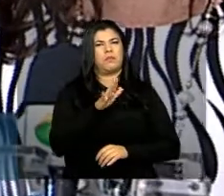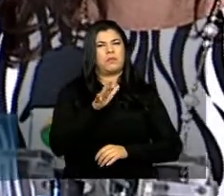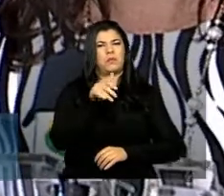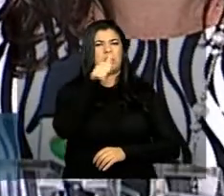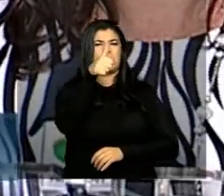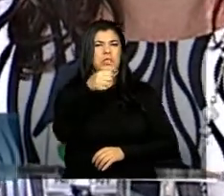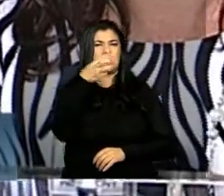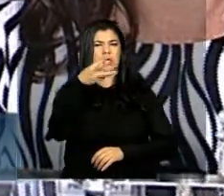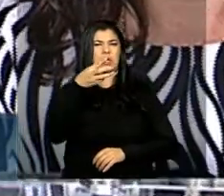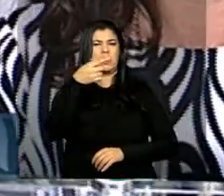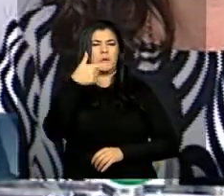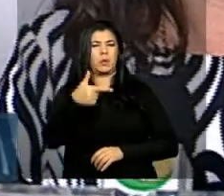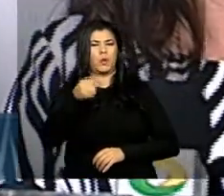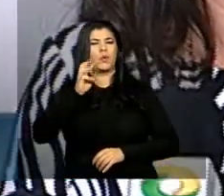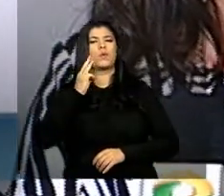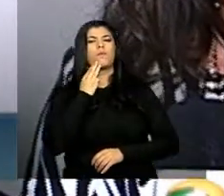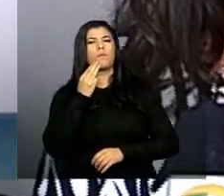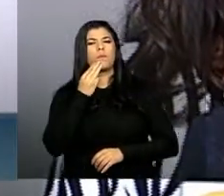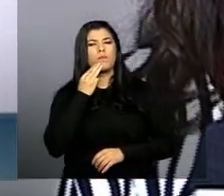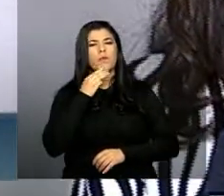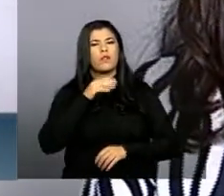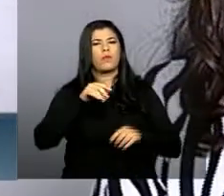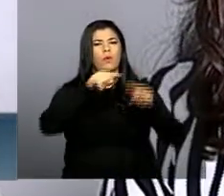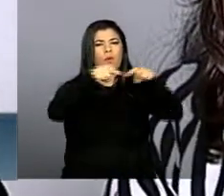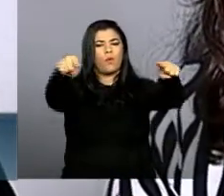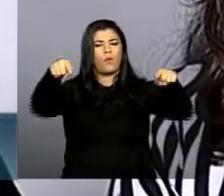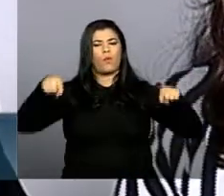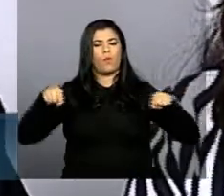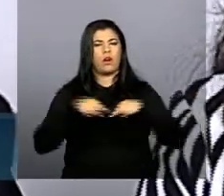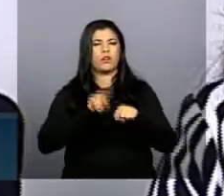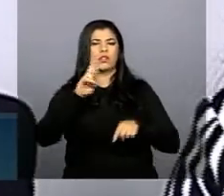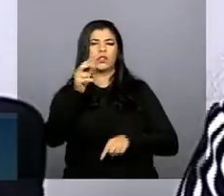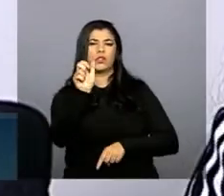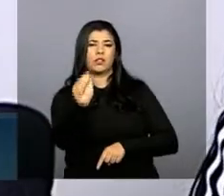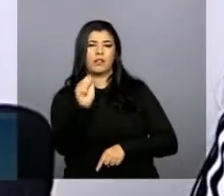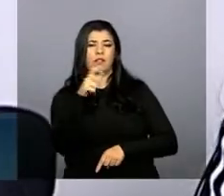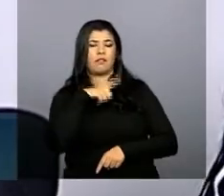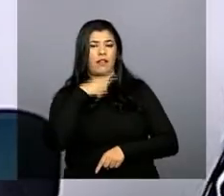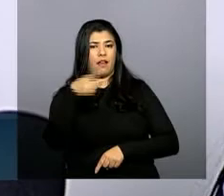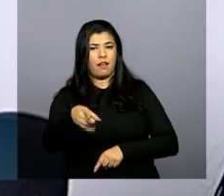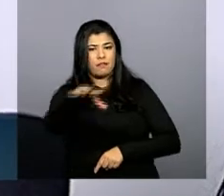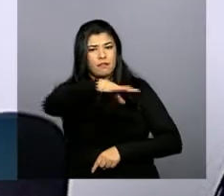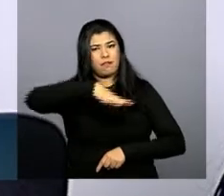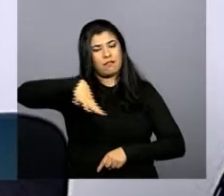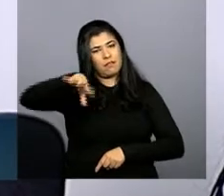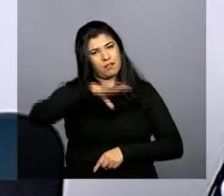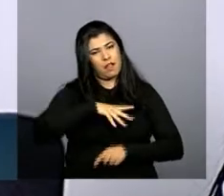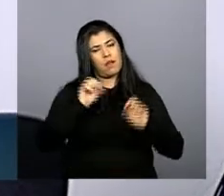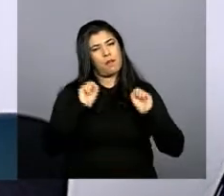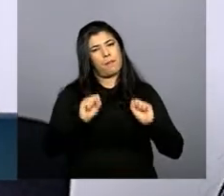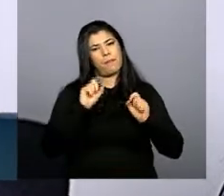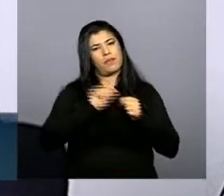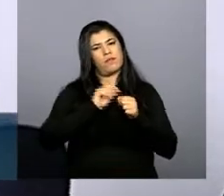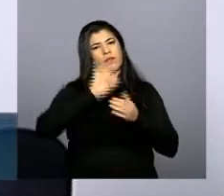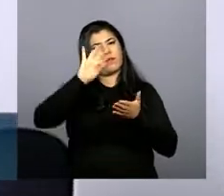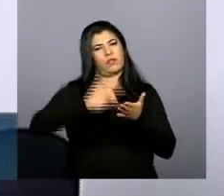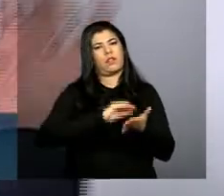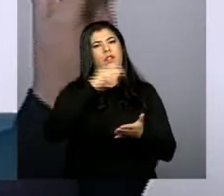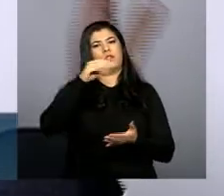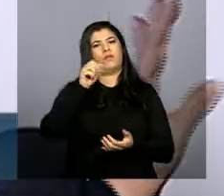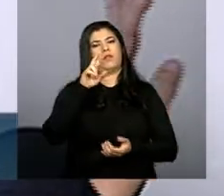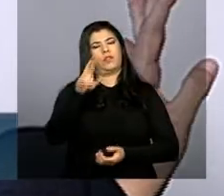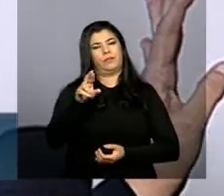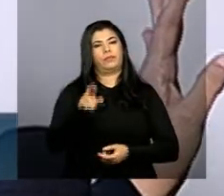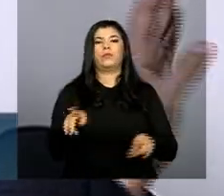132 milhões de hectares na base do CAR isso é um terço da área passível de cadastramento rural no Brasil ok essa